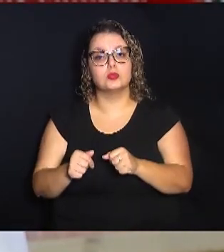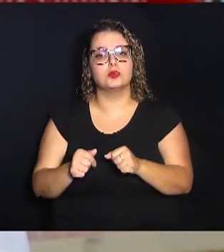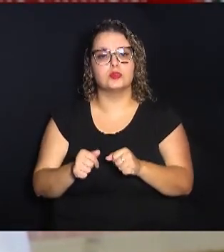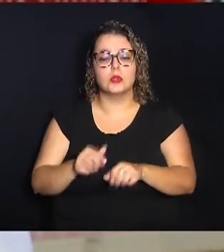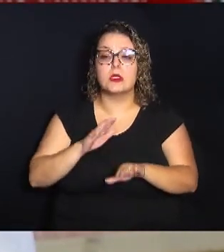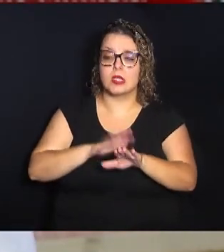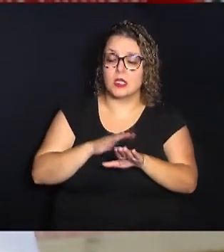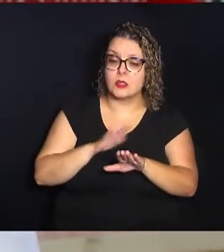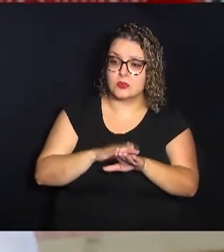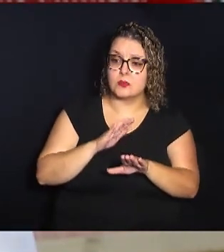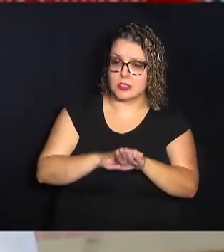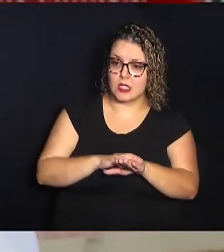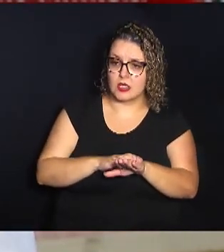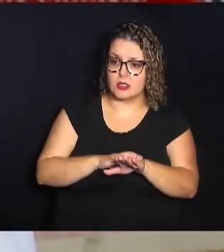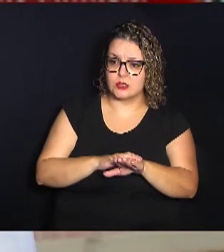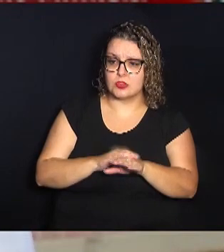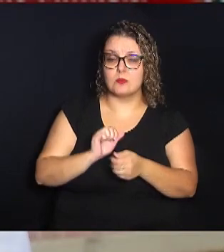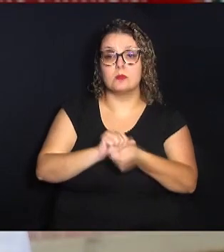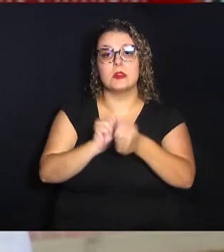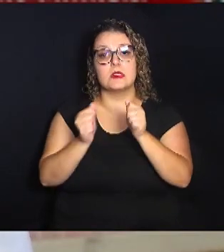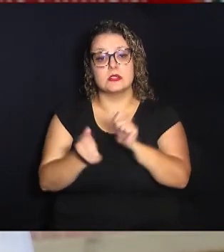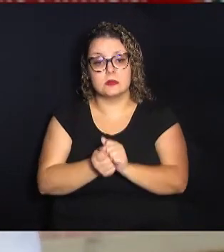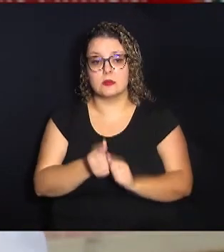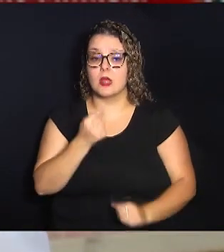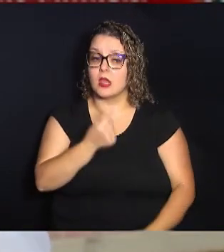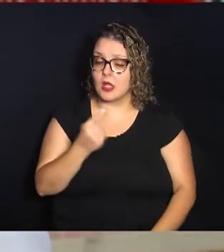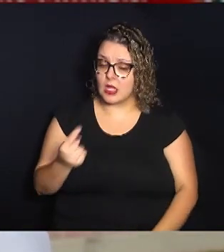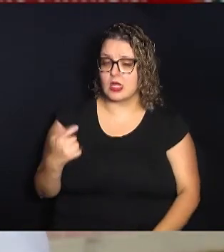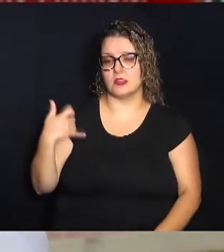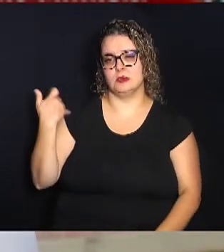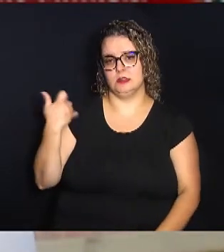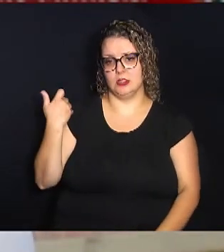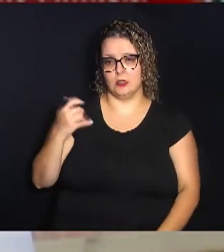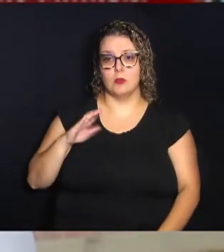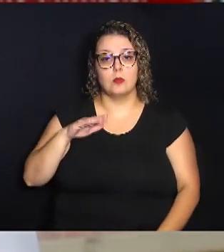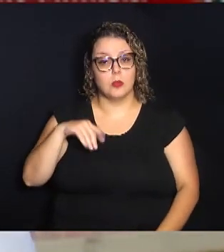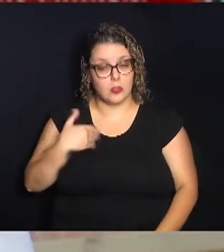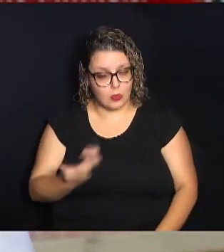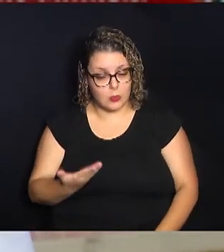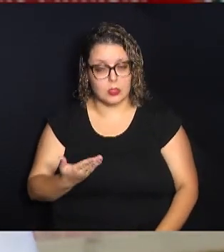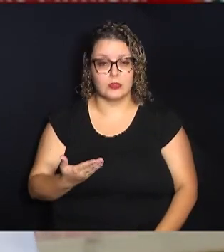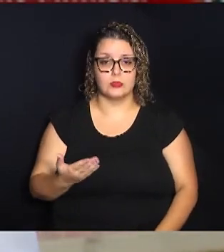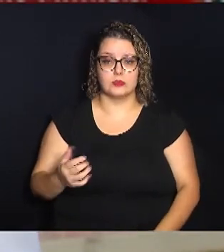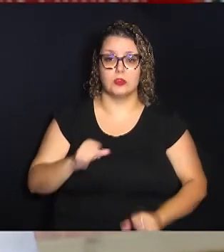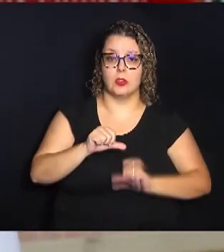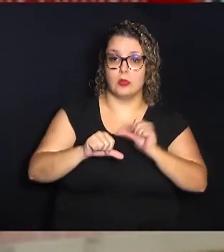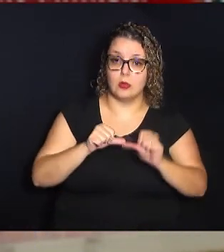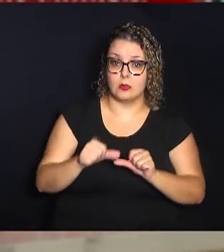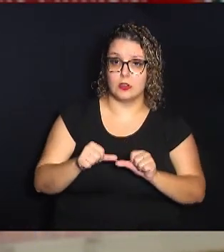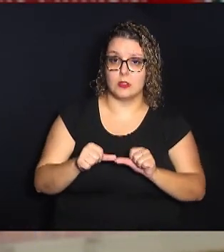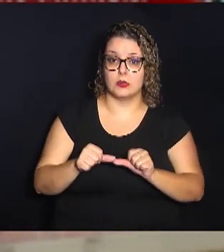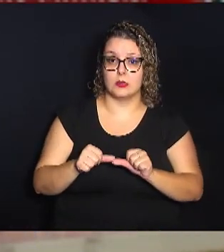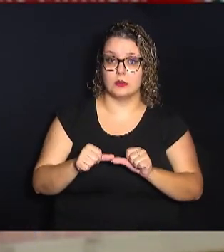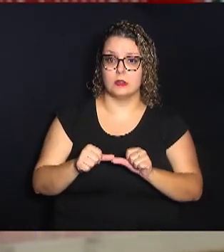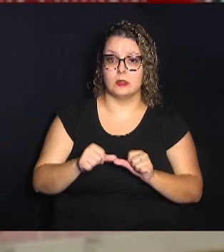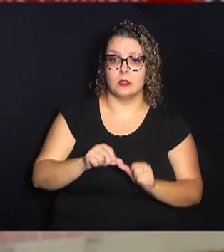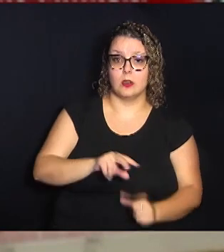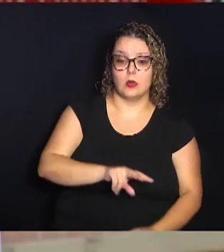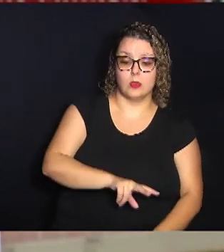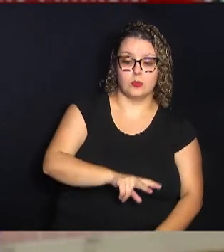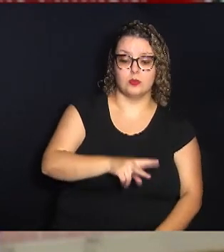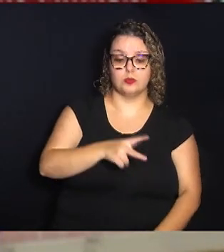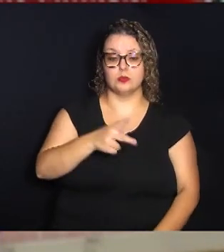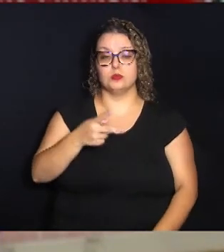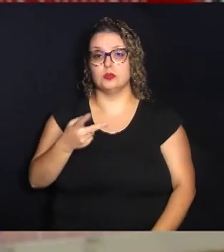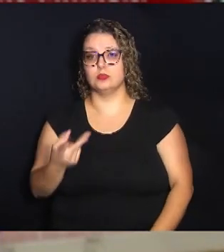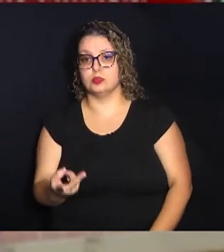atividades, mas adequando a cada faixa etária. Porque, quando há o término do ciclo, o que a gente acredita? Há a passagem do aluno